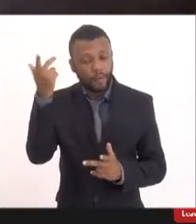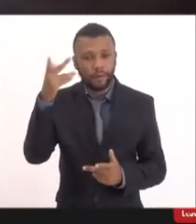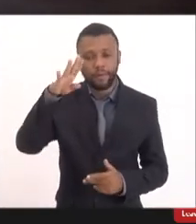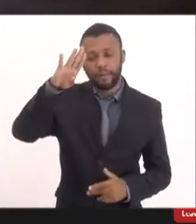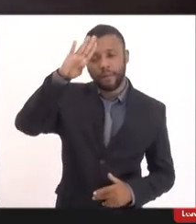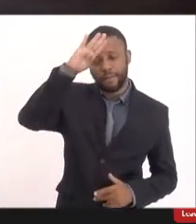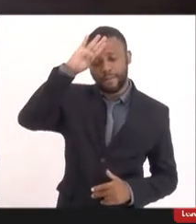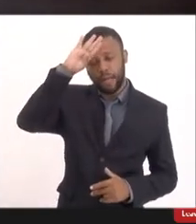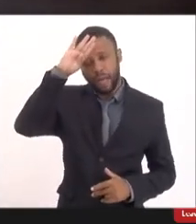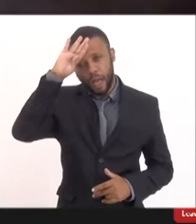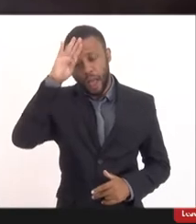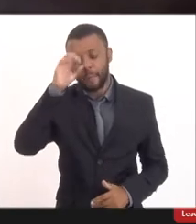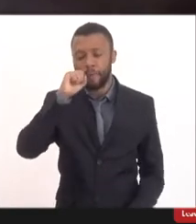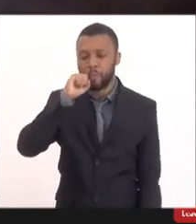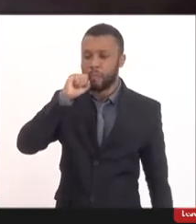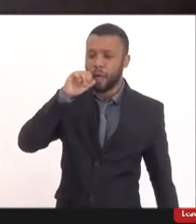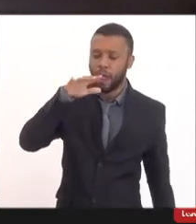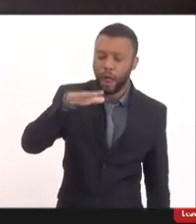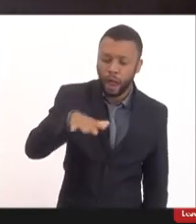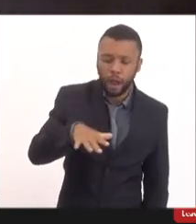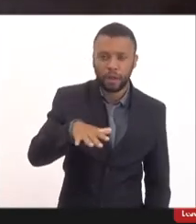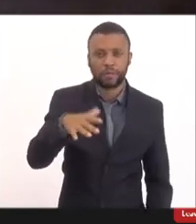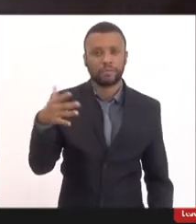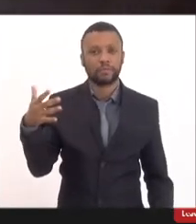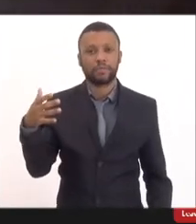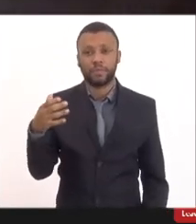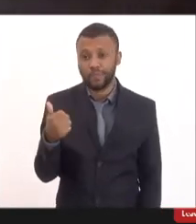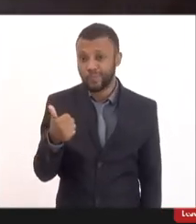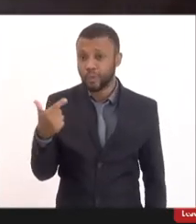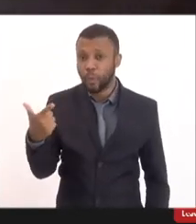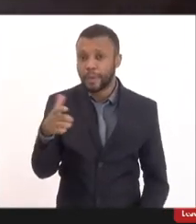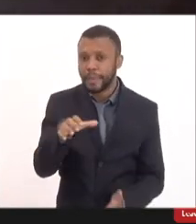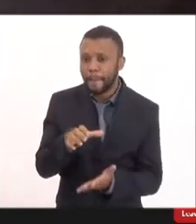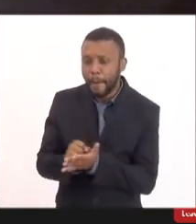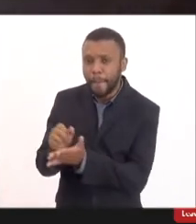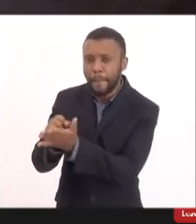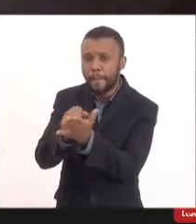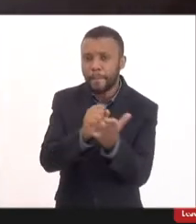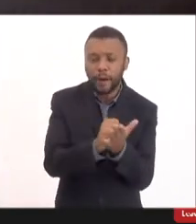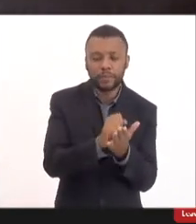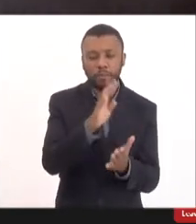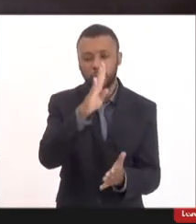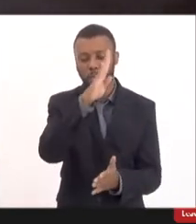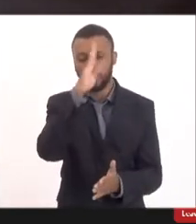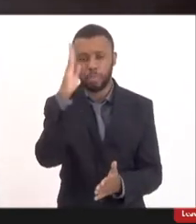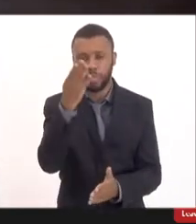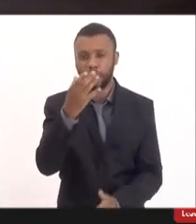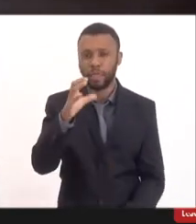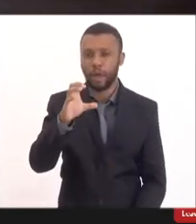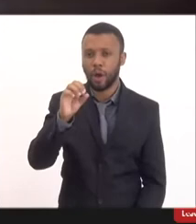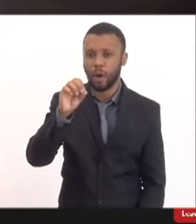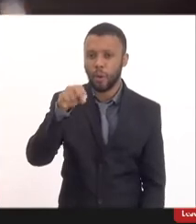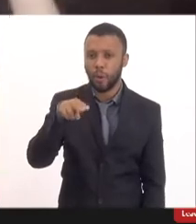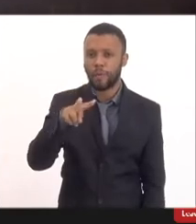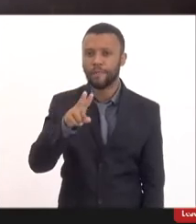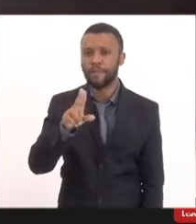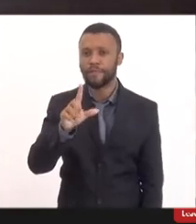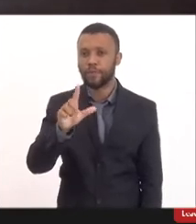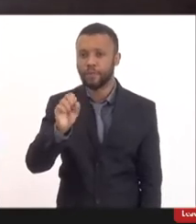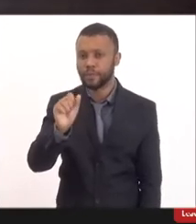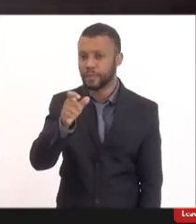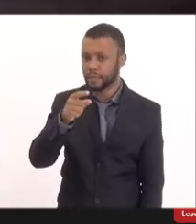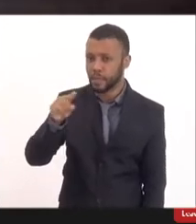aumento da troponina ocorreram 12 notificações graves de convulsão entre os 15 relatos preliminares de